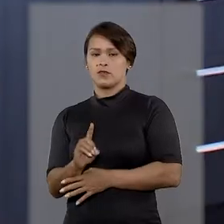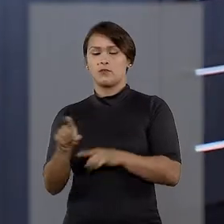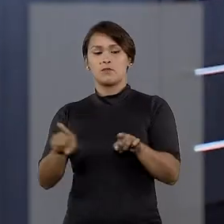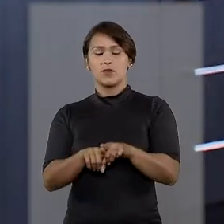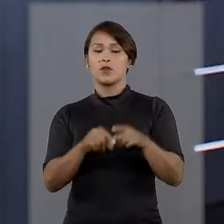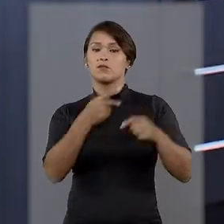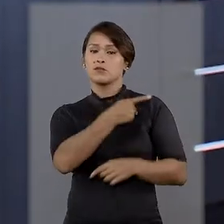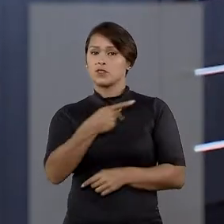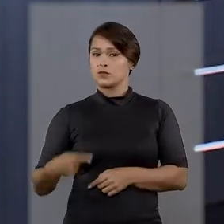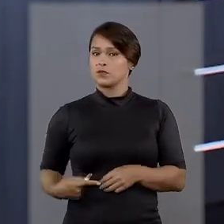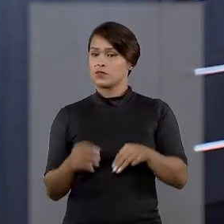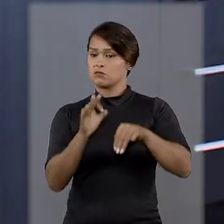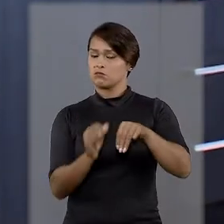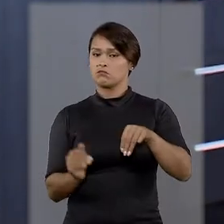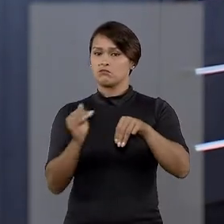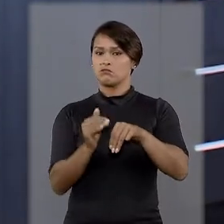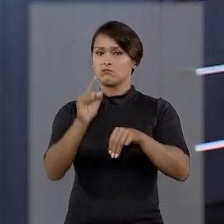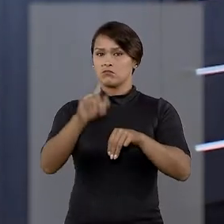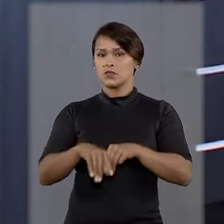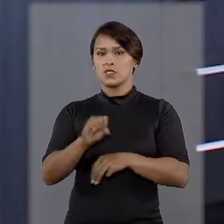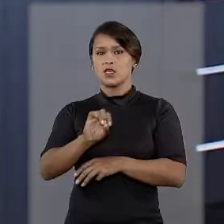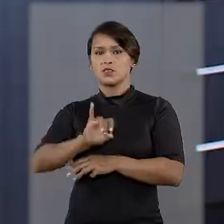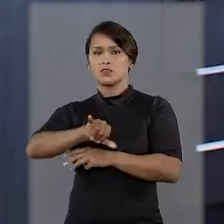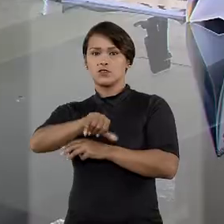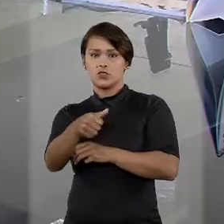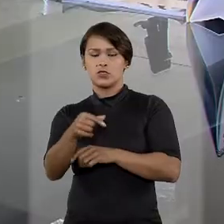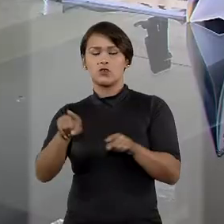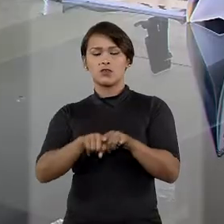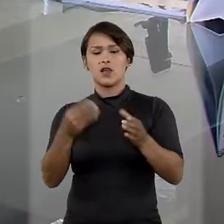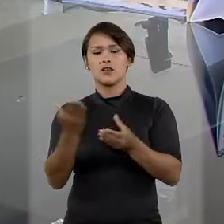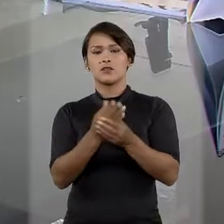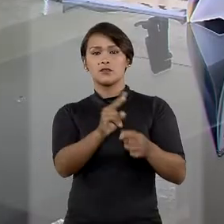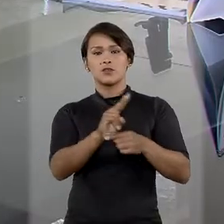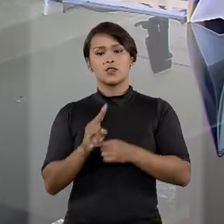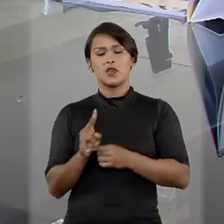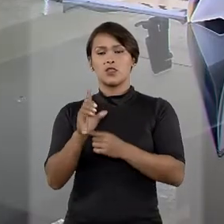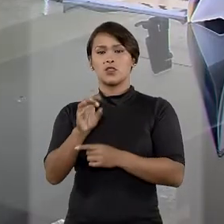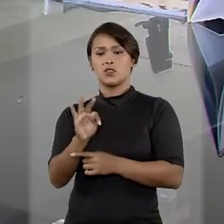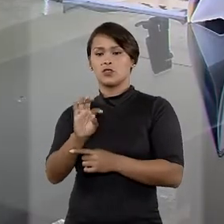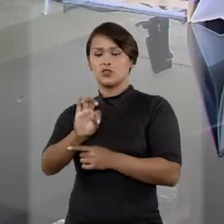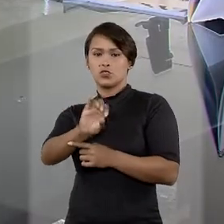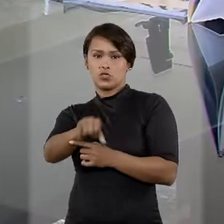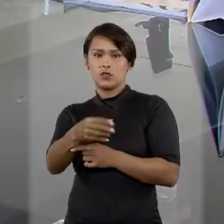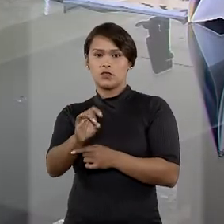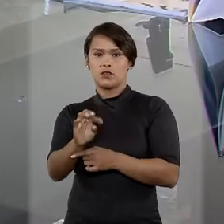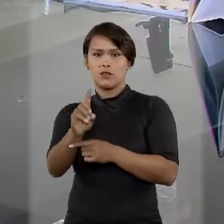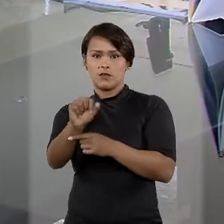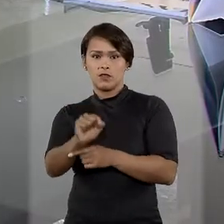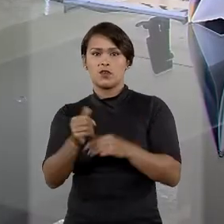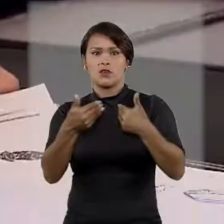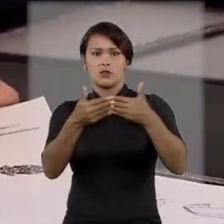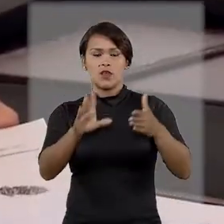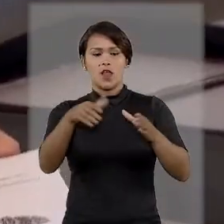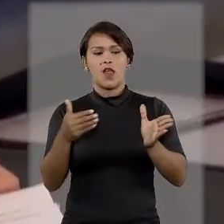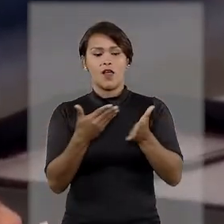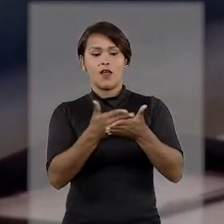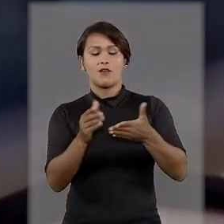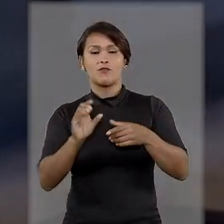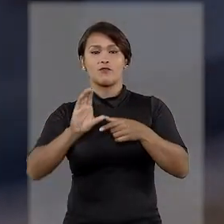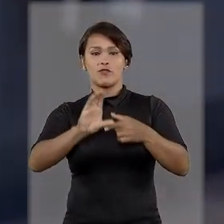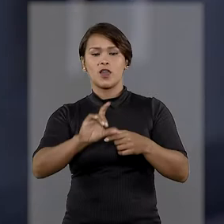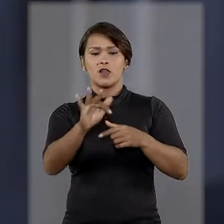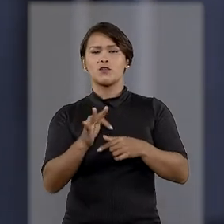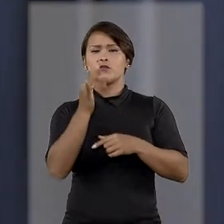Mas, para o presidente do STJ, ministro Humberto Martins, a liminar do TJDFT ao deixar em aberto a vaga de